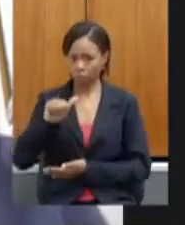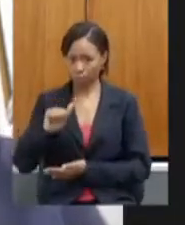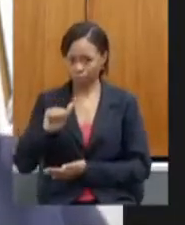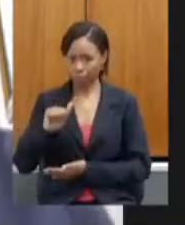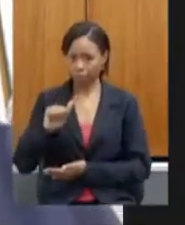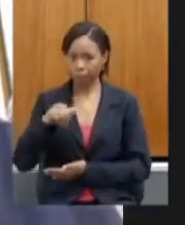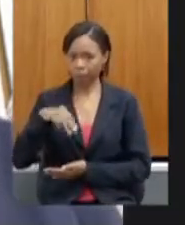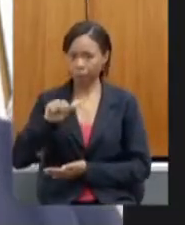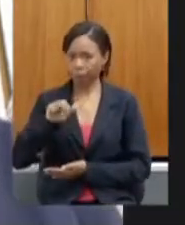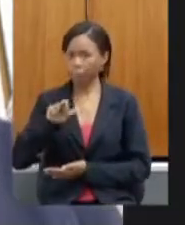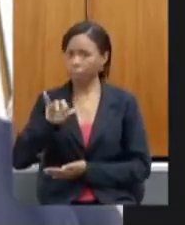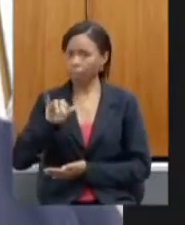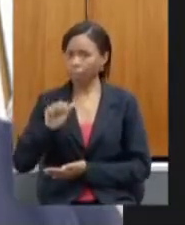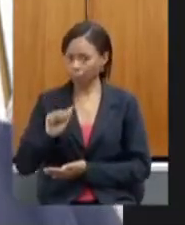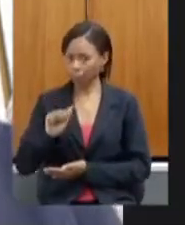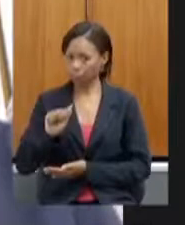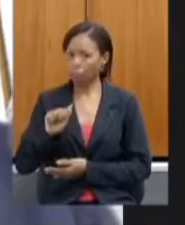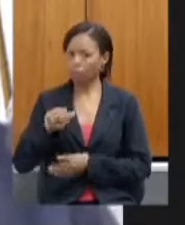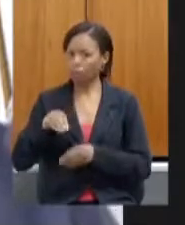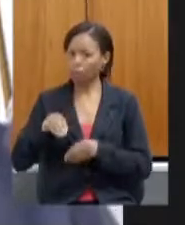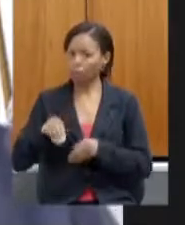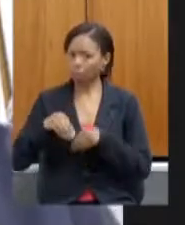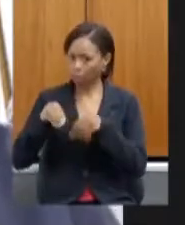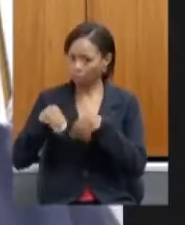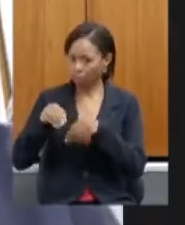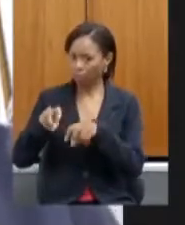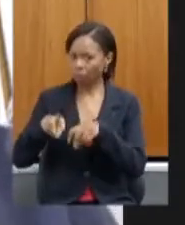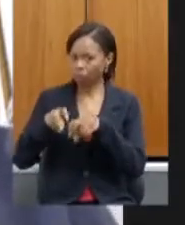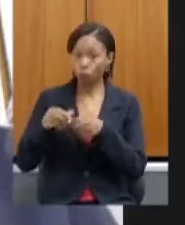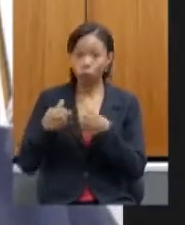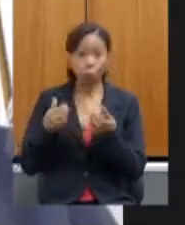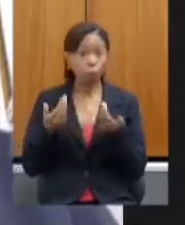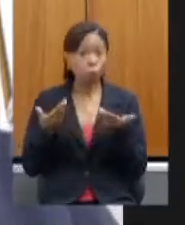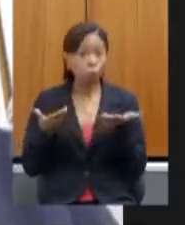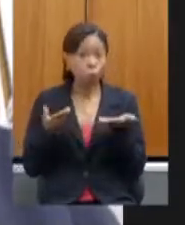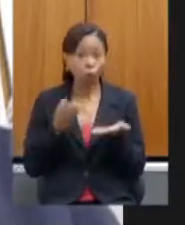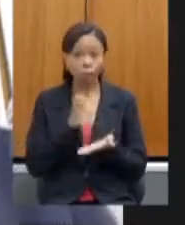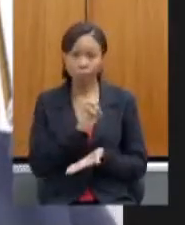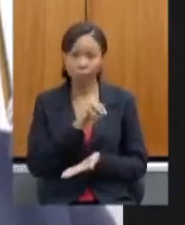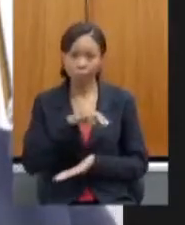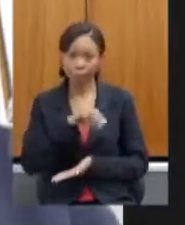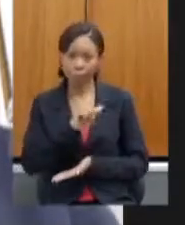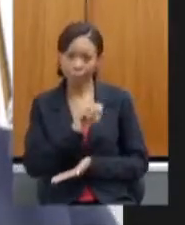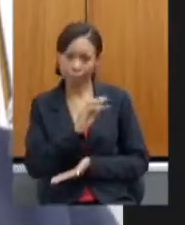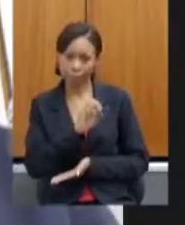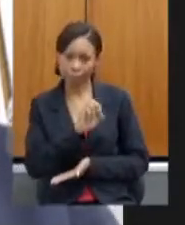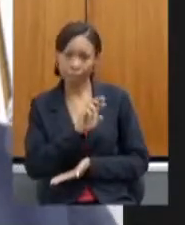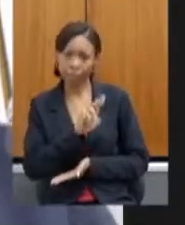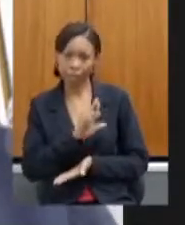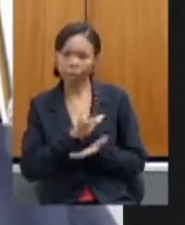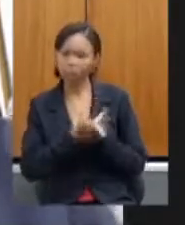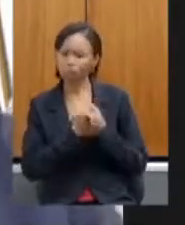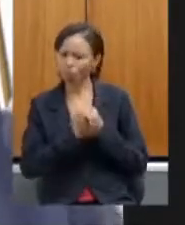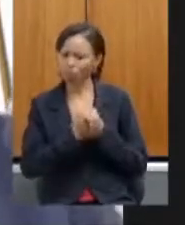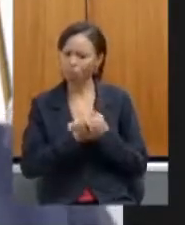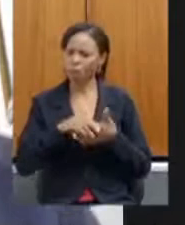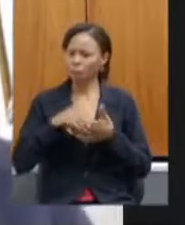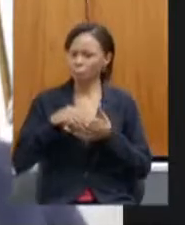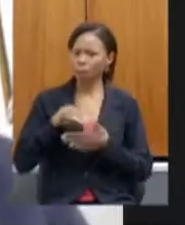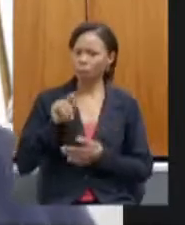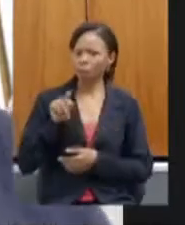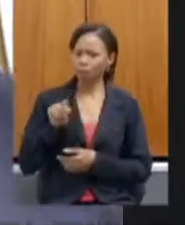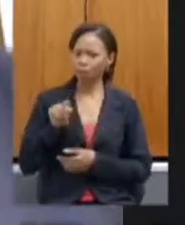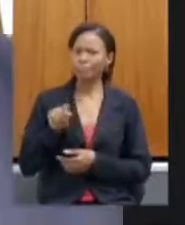que hoje inclusive foi muito alojada na EMATER quando eu estive lá na EMATER nas parcerias e no trabalho que ela